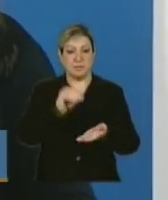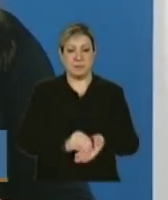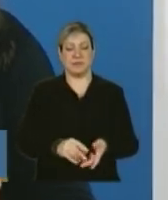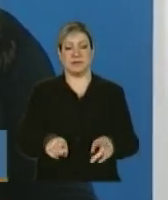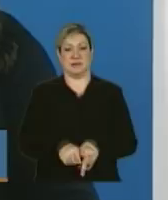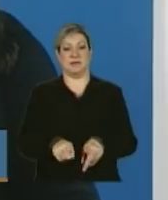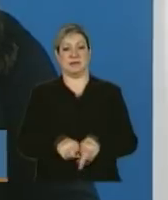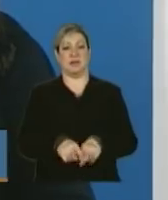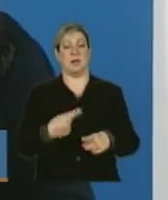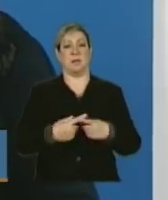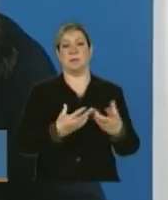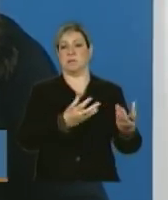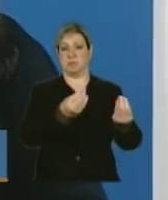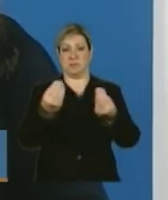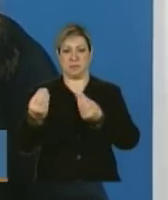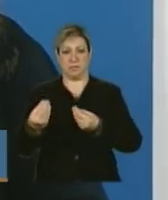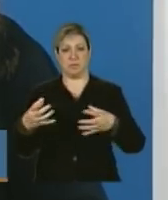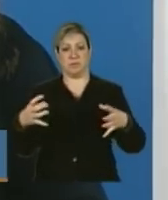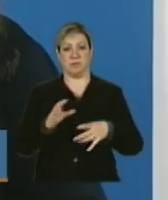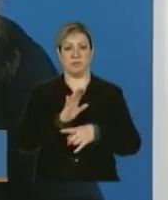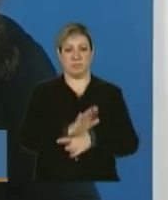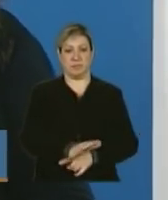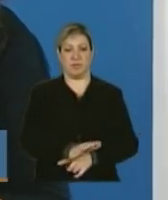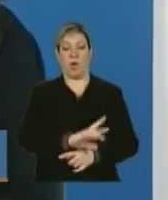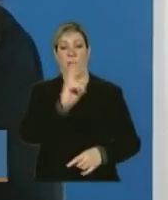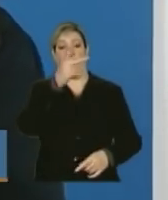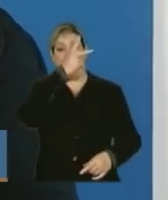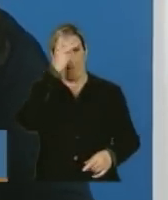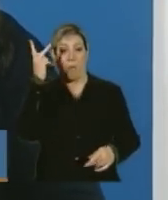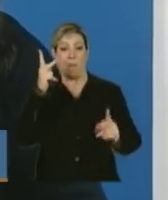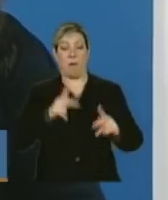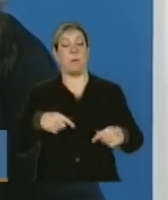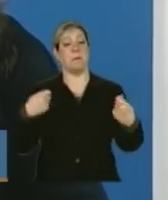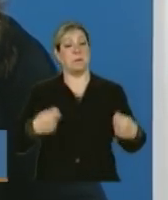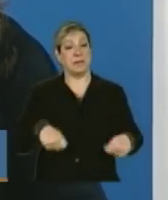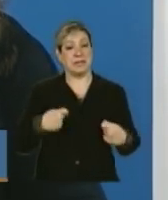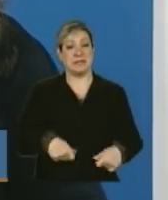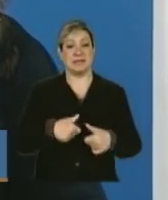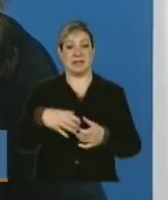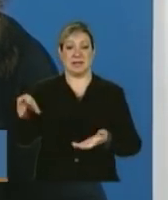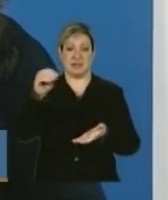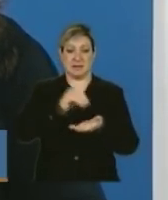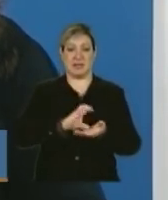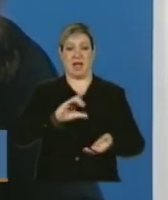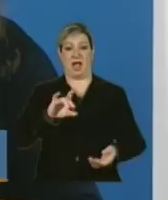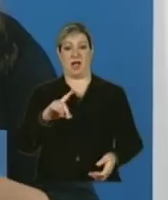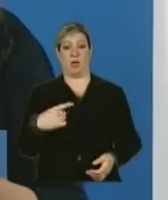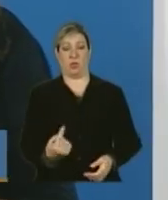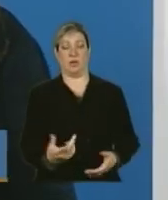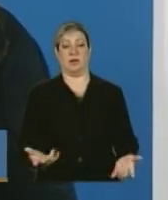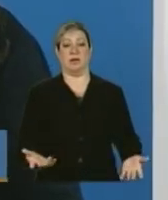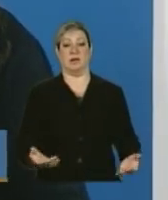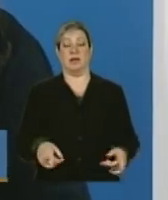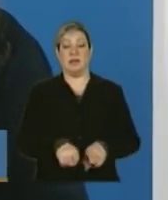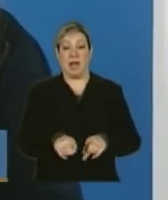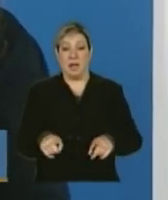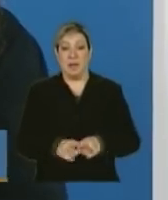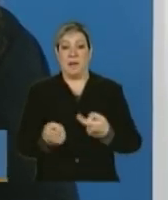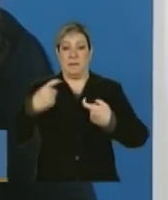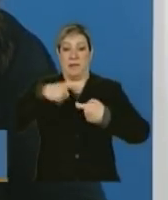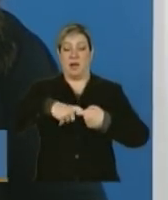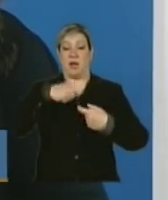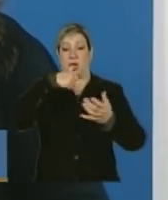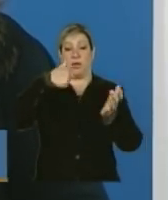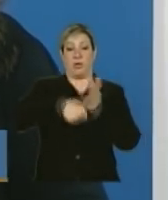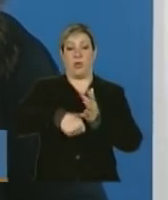alfabetizar, é muito similar ao público que precisa estar no cadastro único. Temos a parceria com os Correios, que vão fechar em 2012,